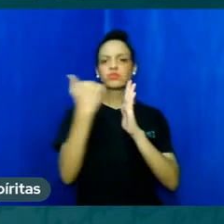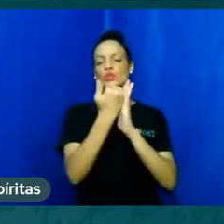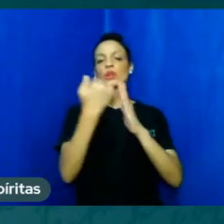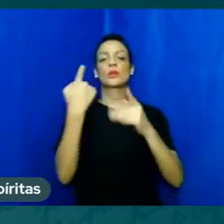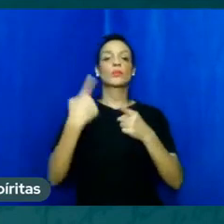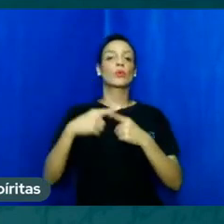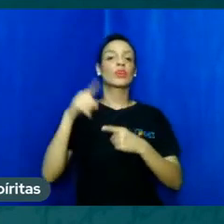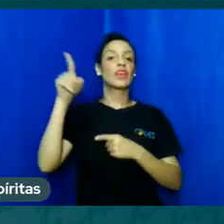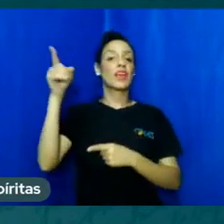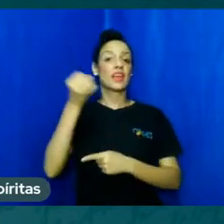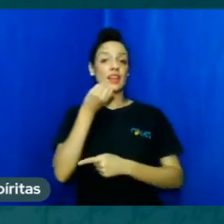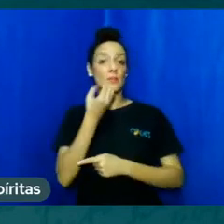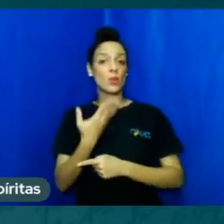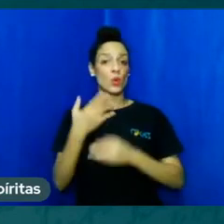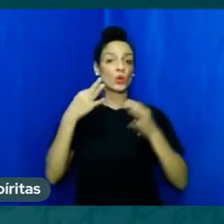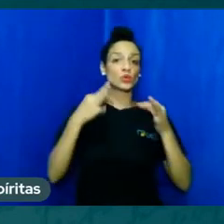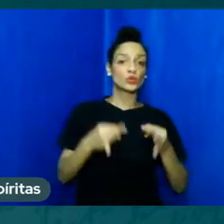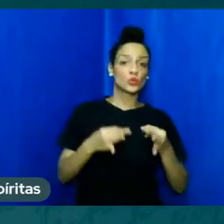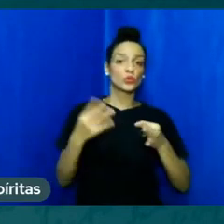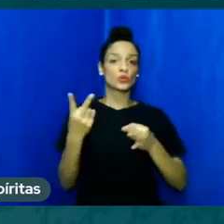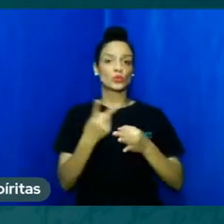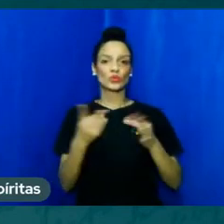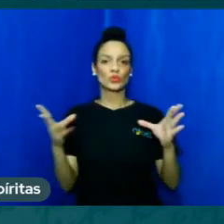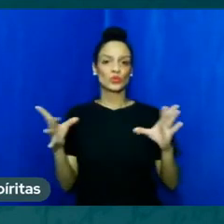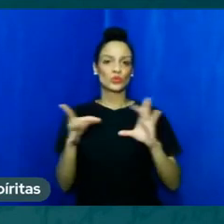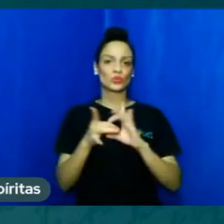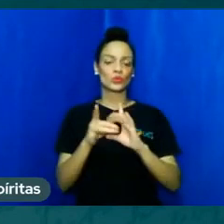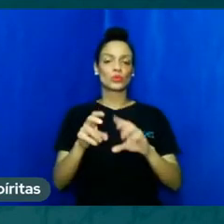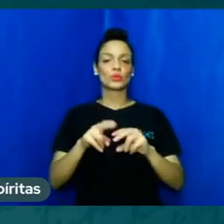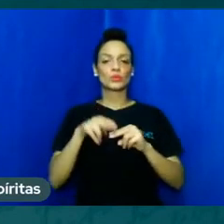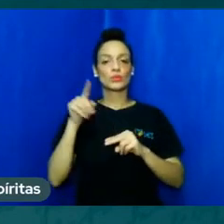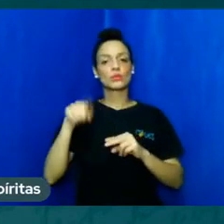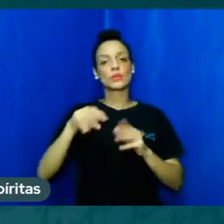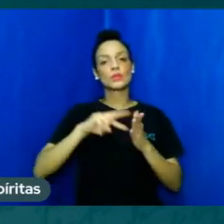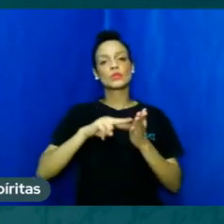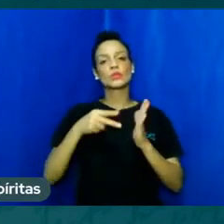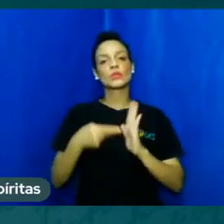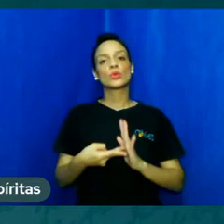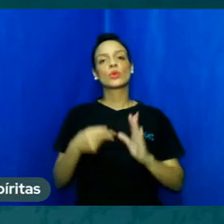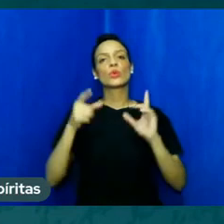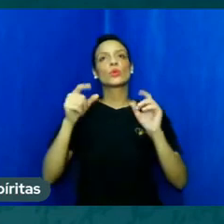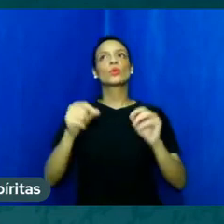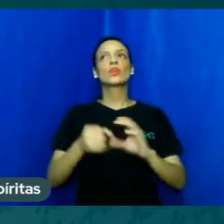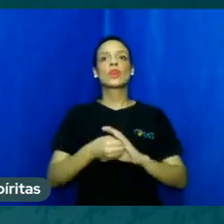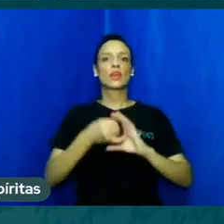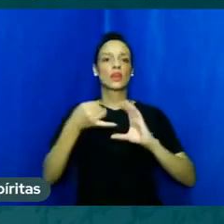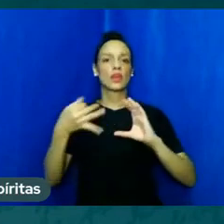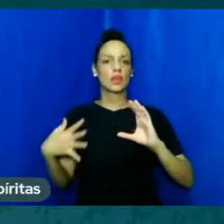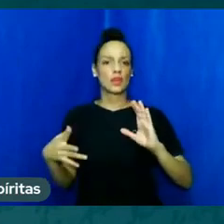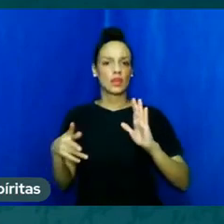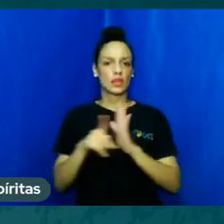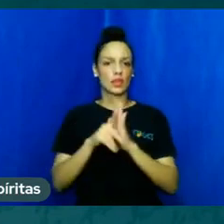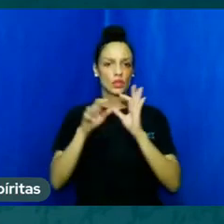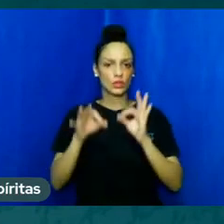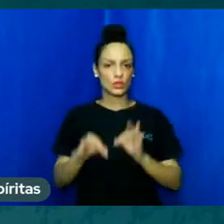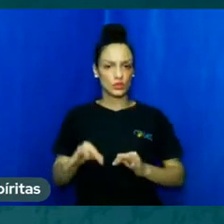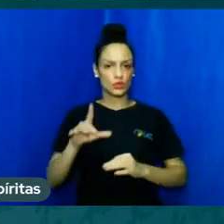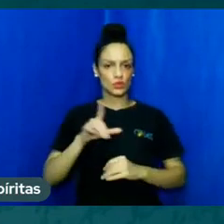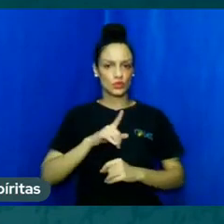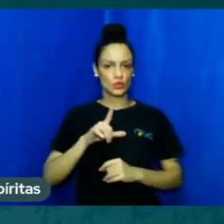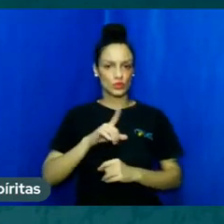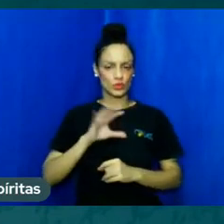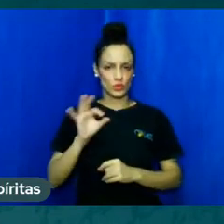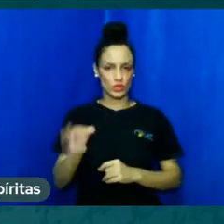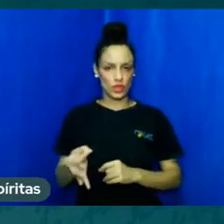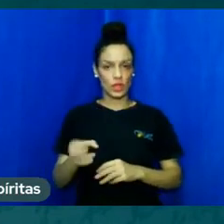bondade de Deus é justa então é esse o sentido de fazer o aspecto da justiça então quando ele coloca a